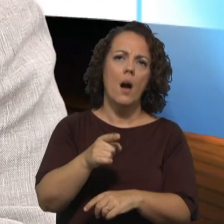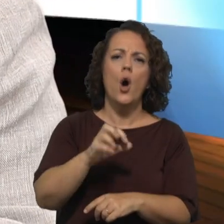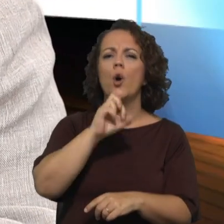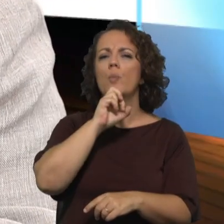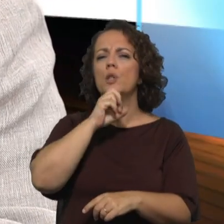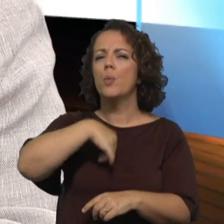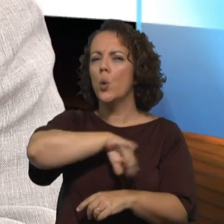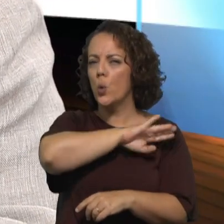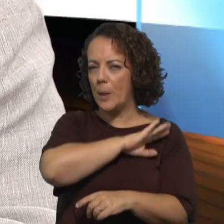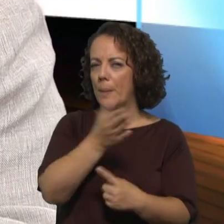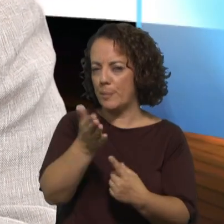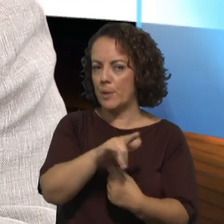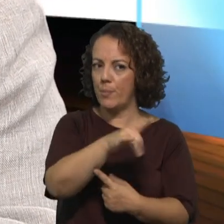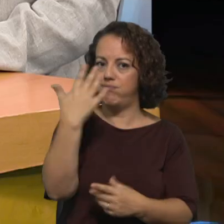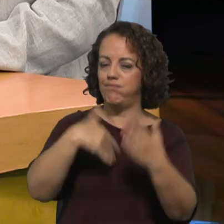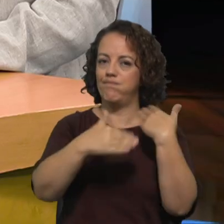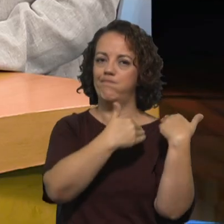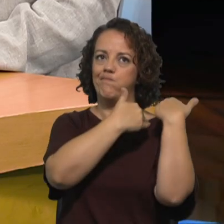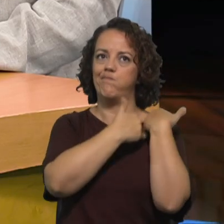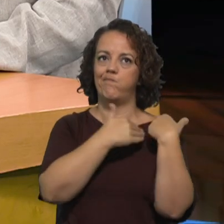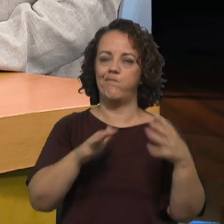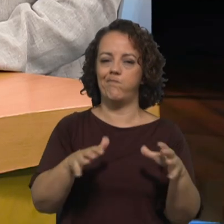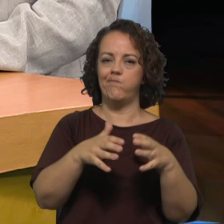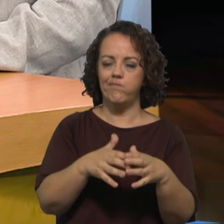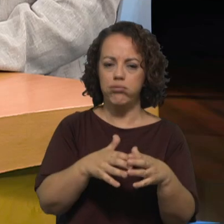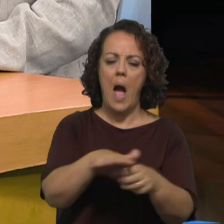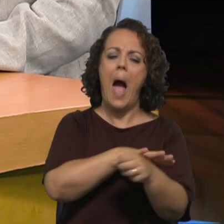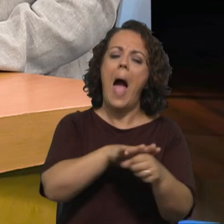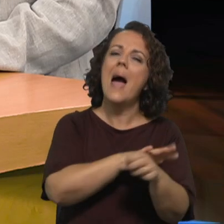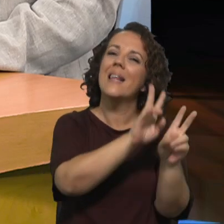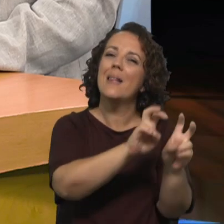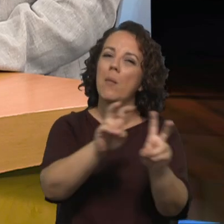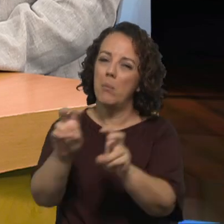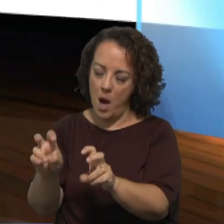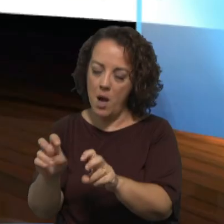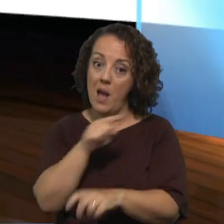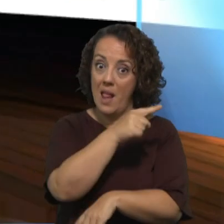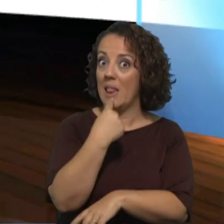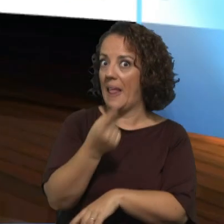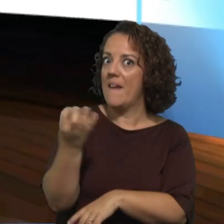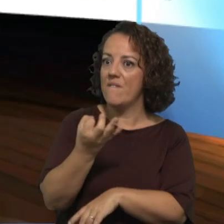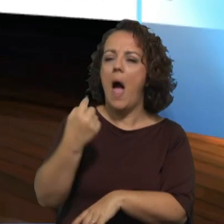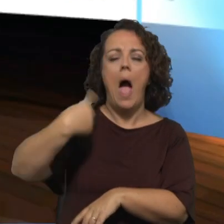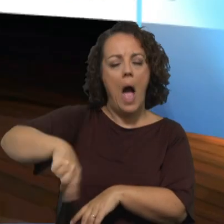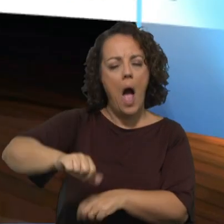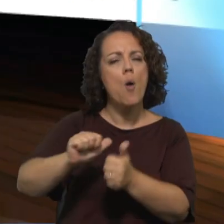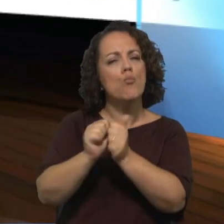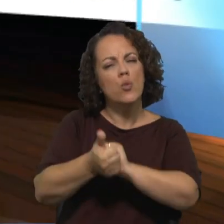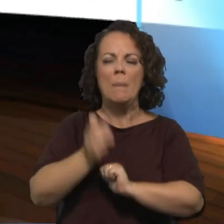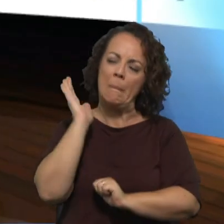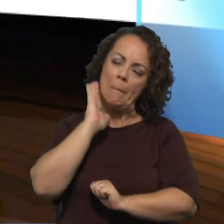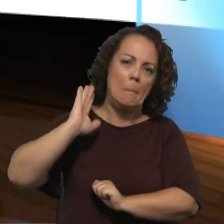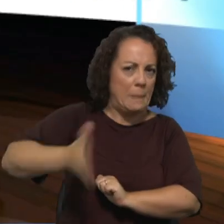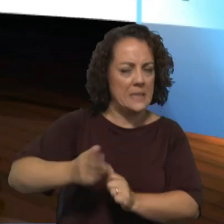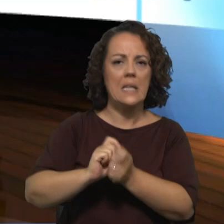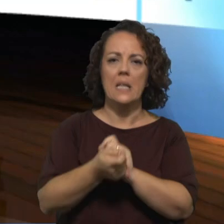Coimbra que também já foi responsável pela Comissão Piscopal dos Conselhos e Ministérios e portanto que nos disse que efetivamente há mudanças que têm que acontecer e que é preciso ir um bocadinho